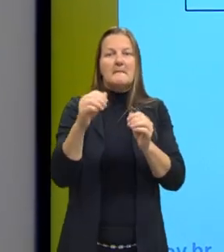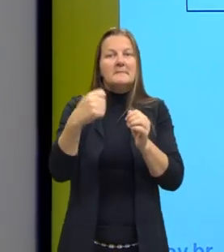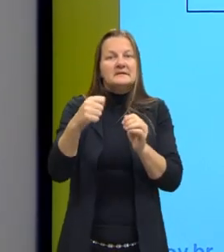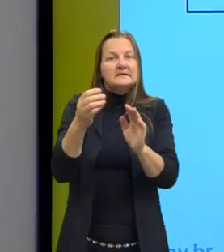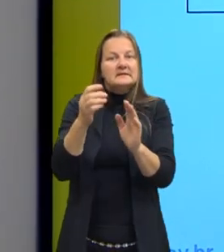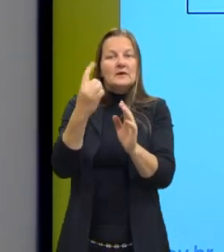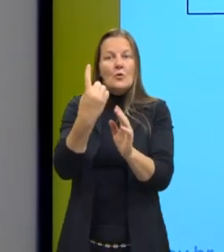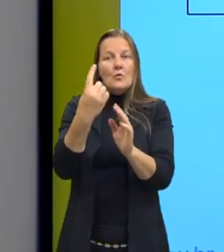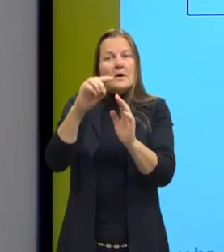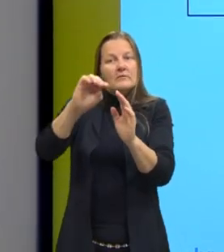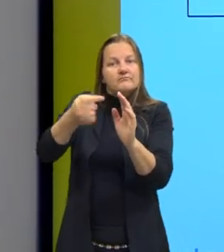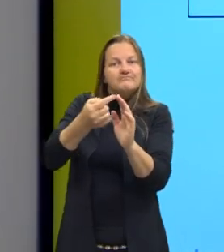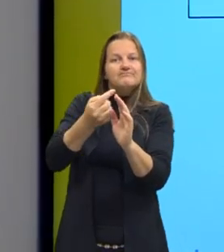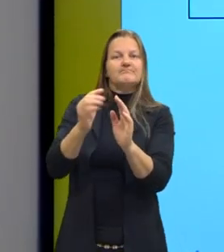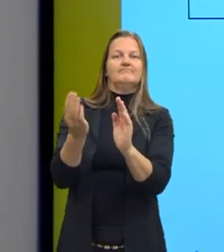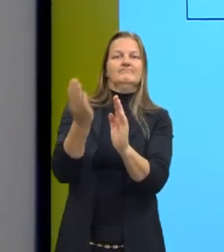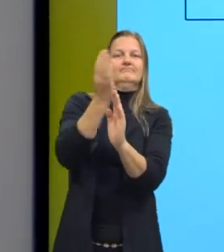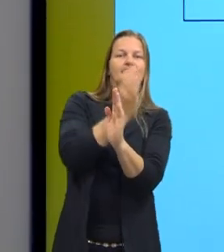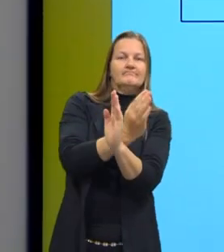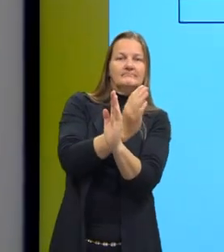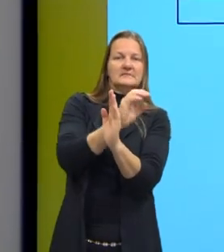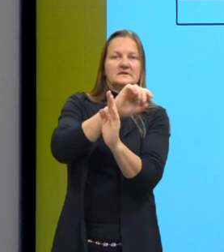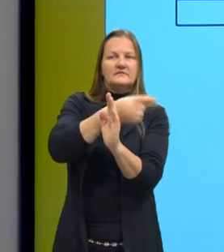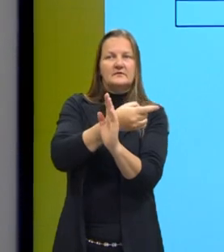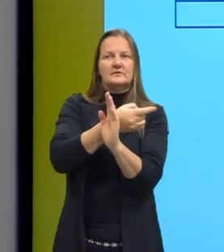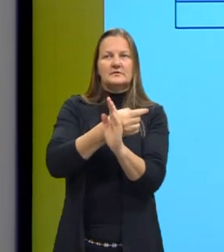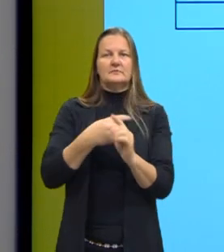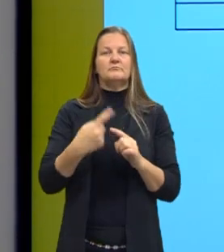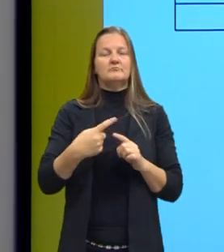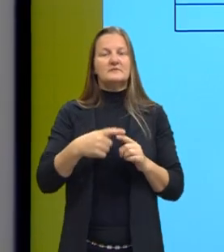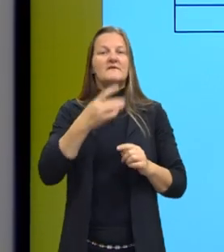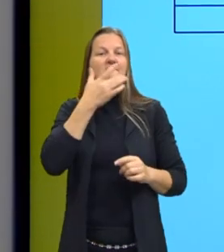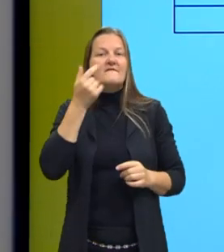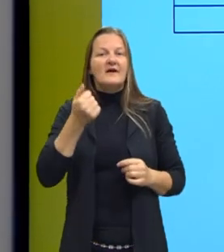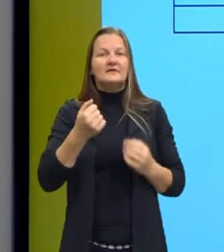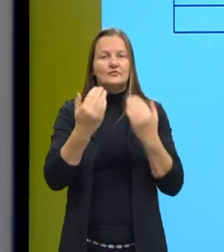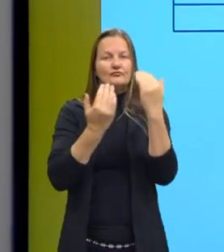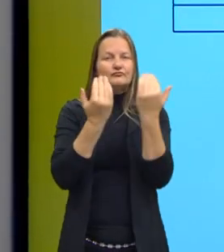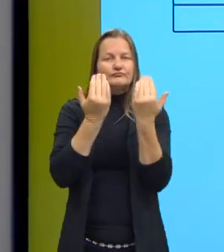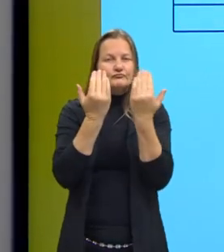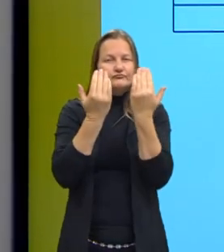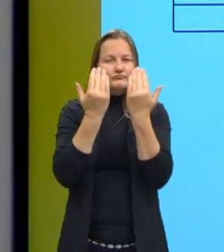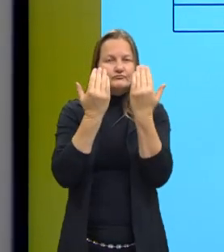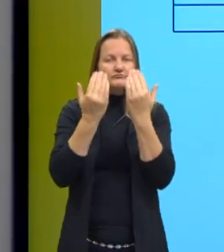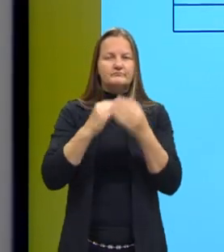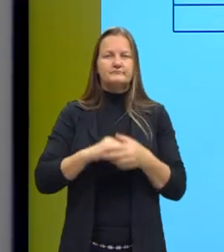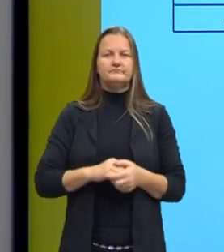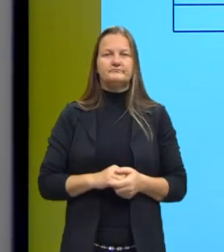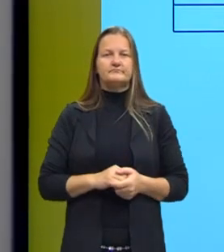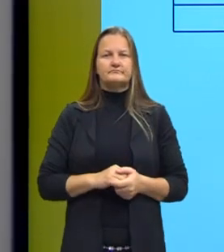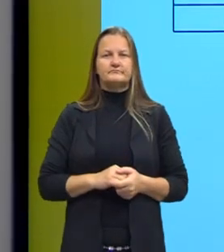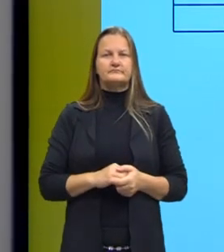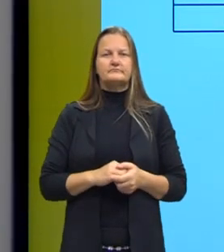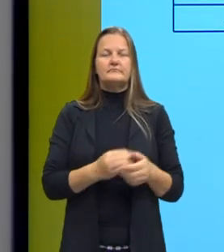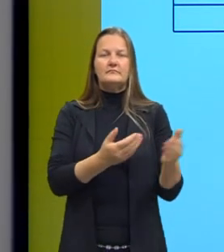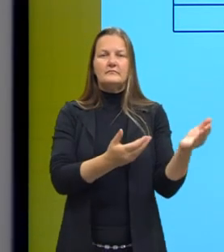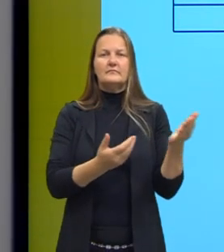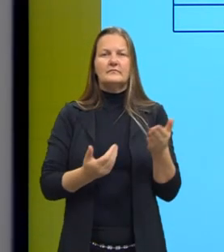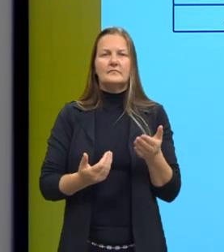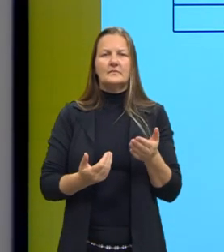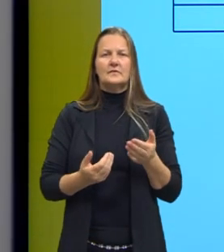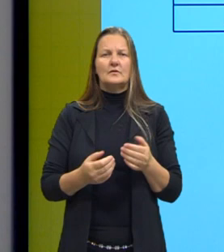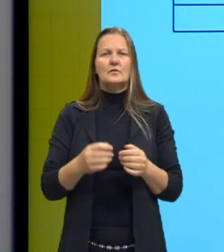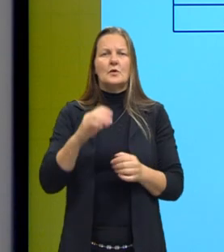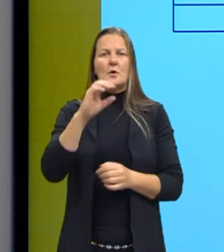casa para conseguir verificar, né? Para facilitar, não precisa, mas para facilitar a minha comparação, eu trouxe essa casa